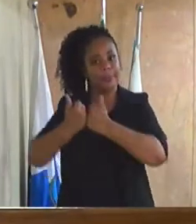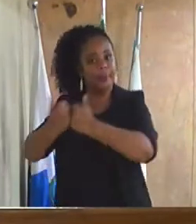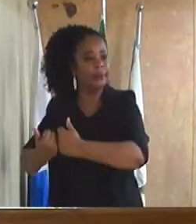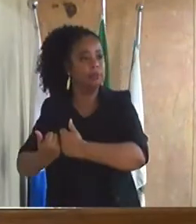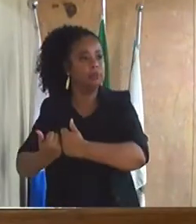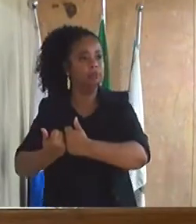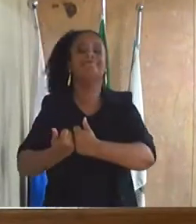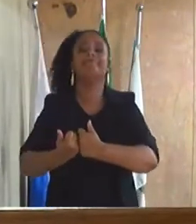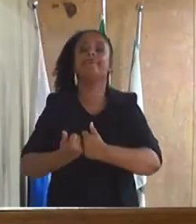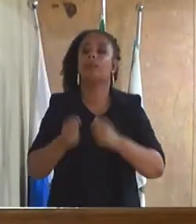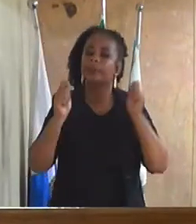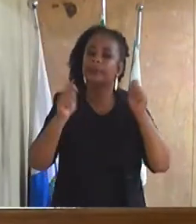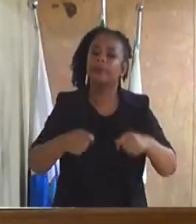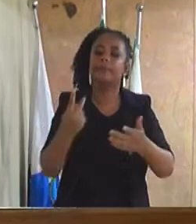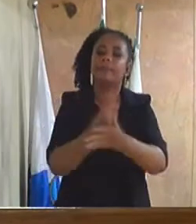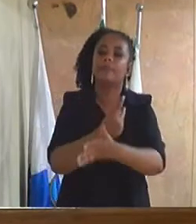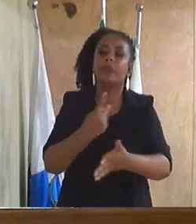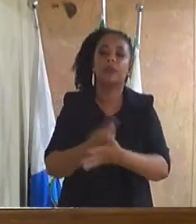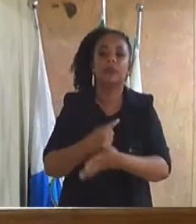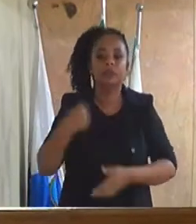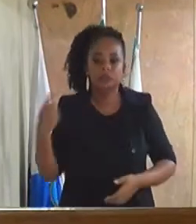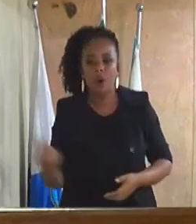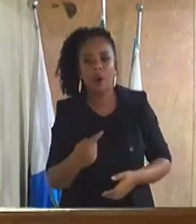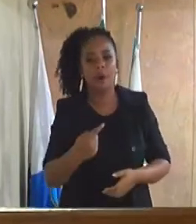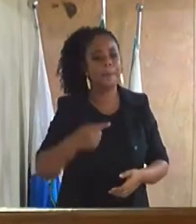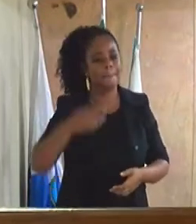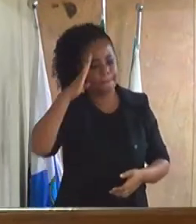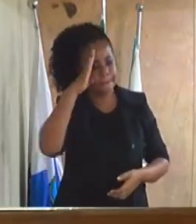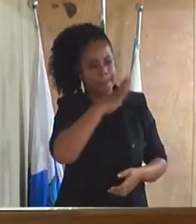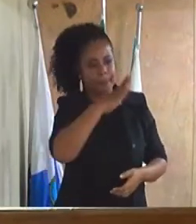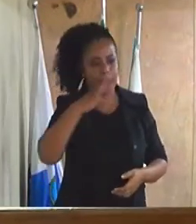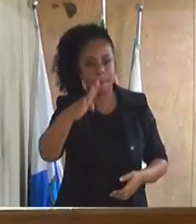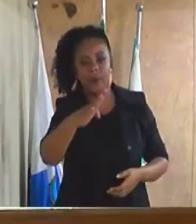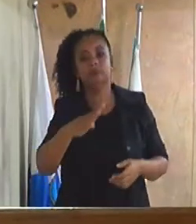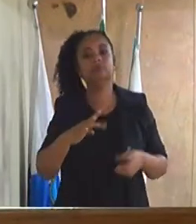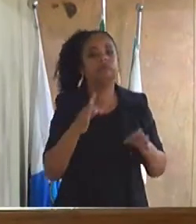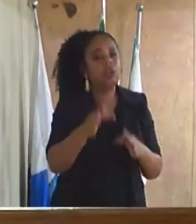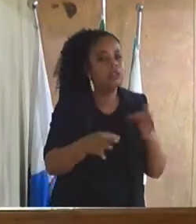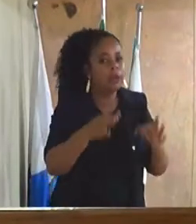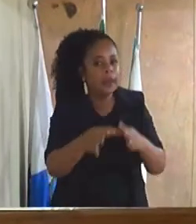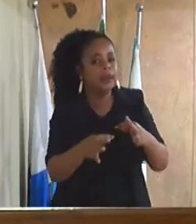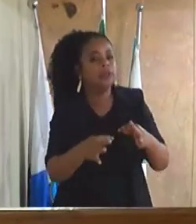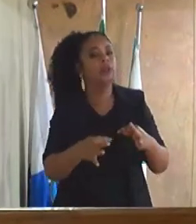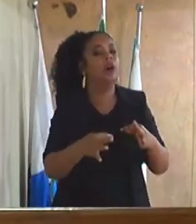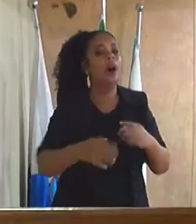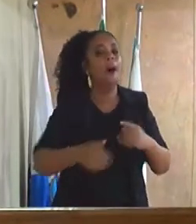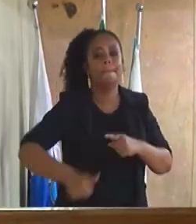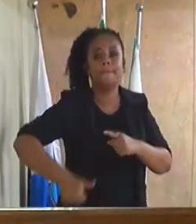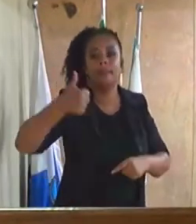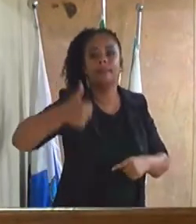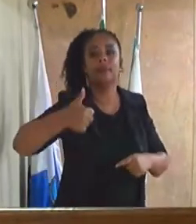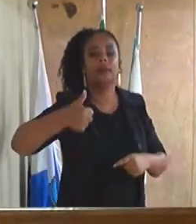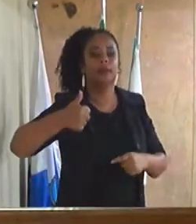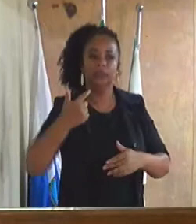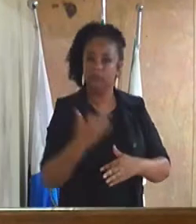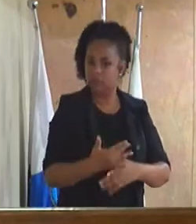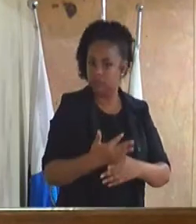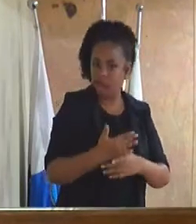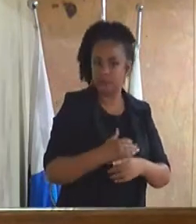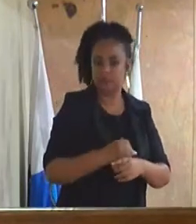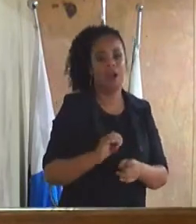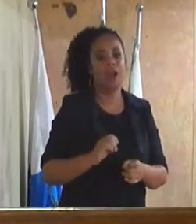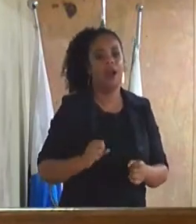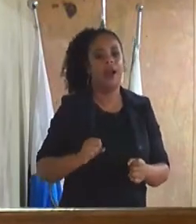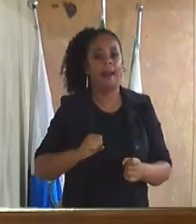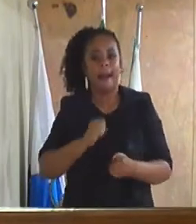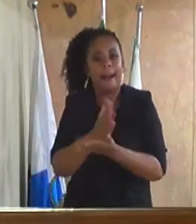acontecer, nós estamos sendo pioneiros no tratamento, no combate e nós vamos ser a primeira cidade a se livrar dessa